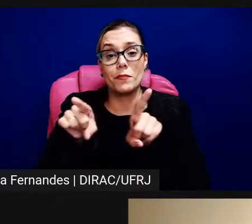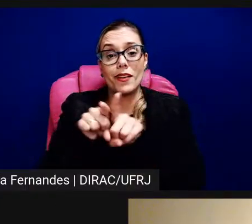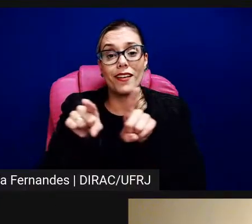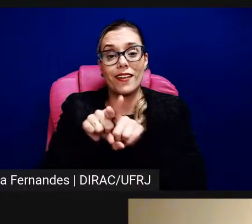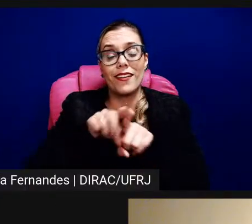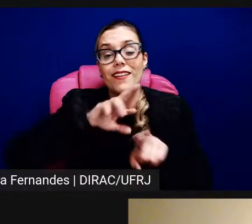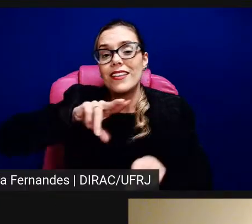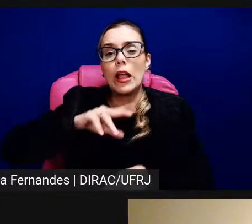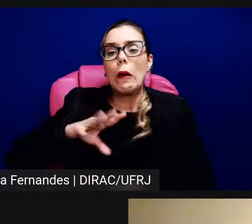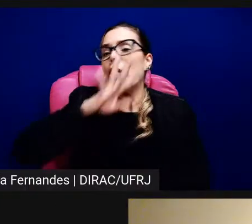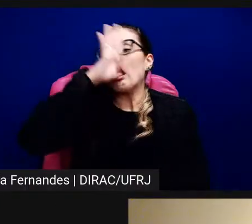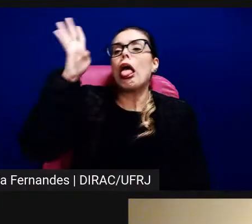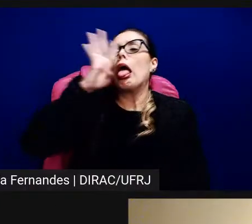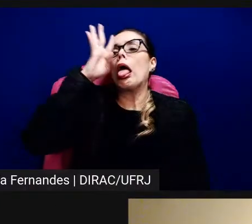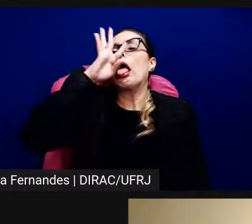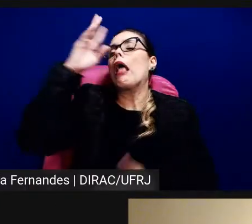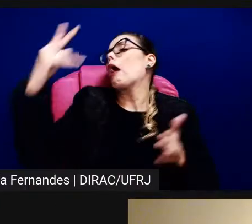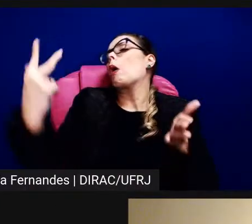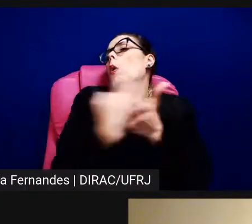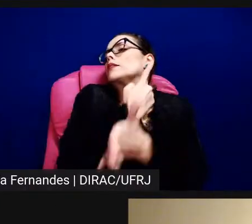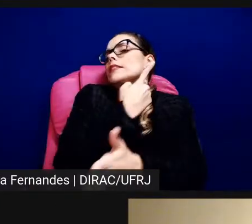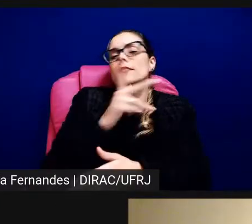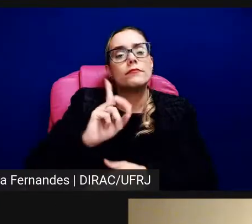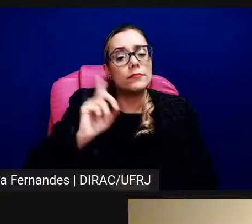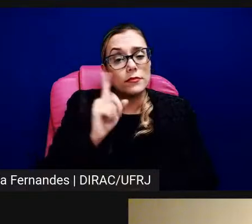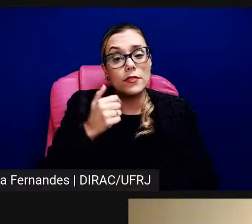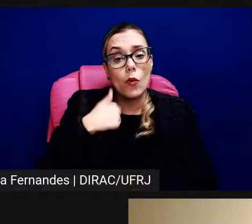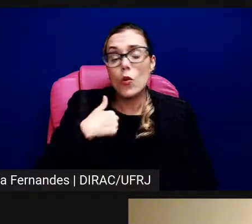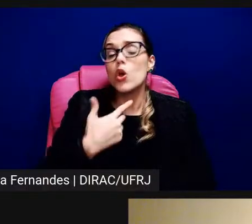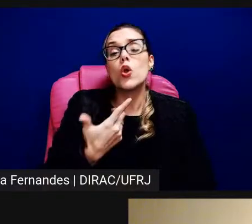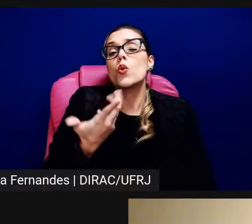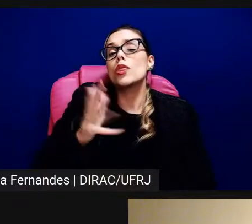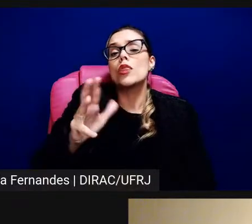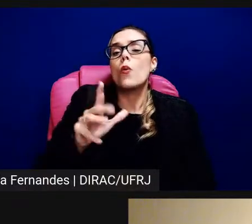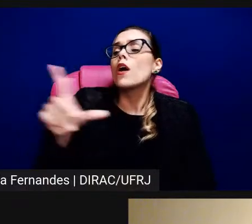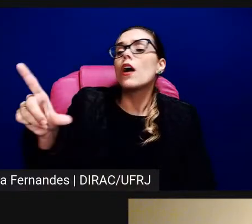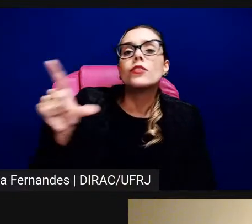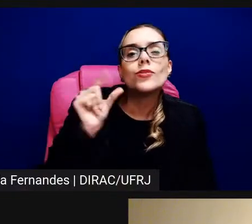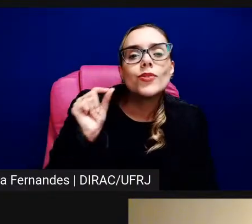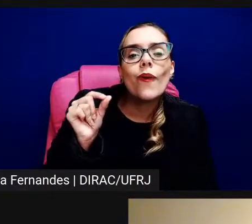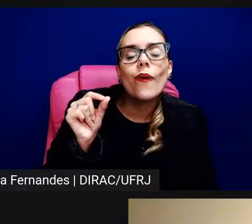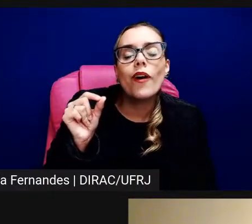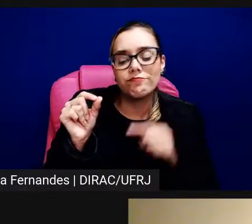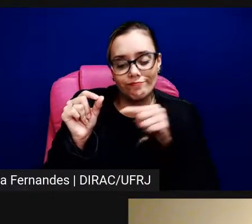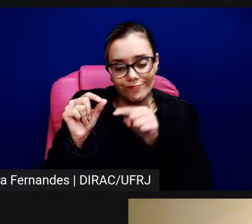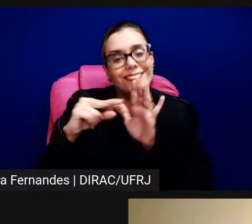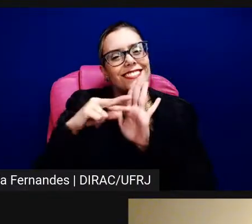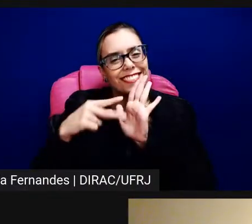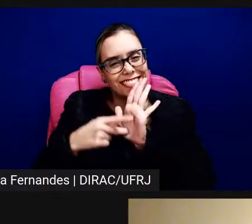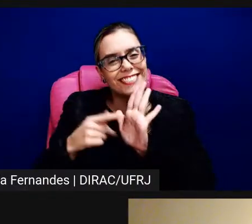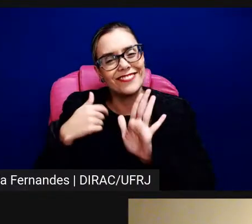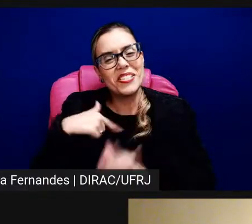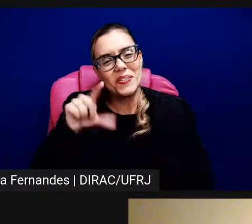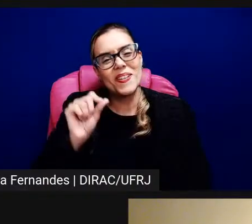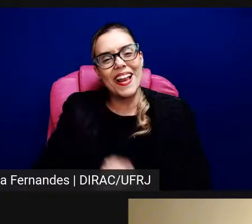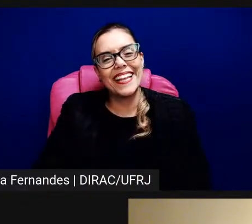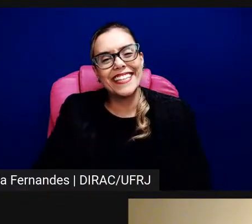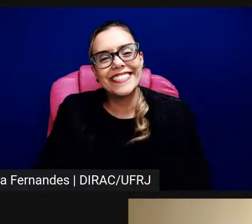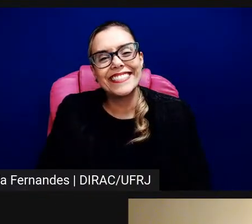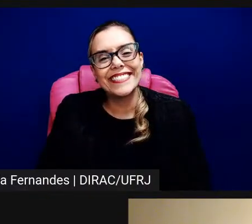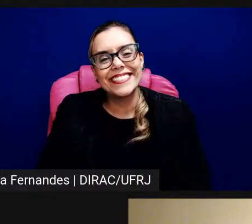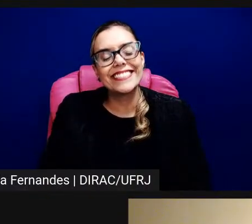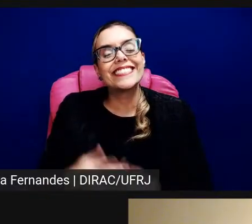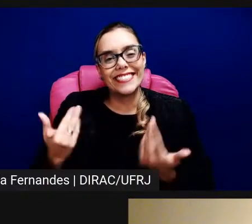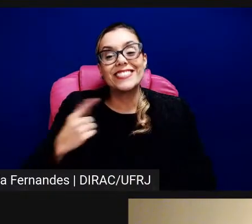uma coisa interessante da gente pensar nessas relações de mediação, né, que são essas micro escolhas, esses micro caminhos que a gente, que a gente